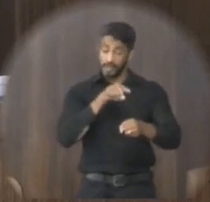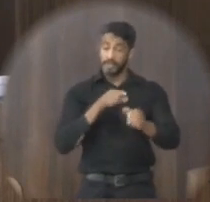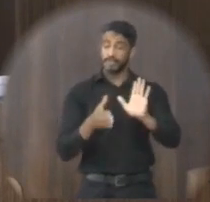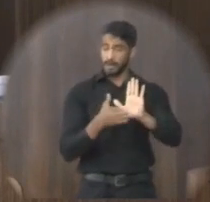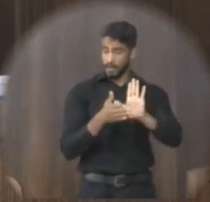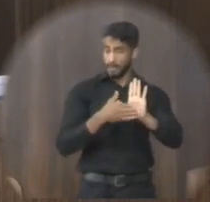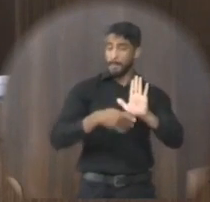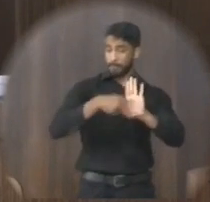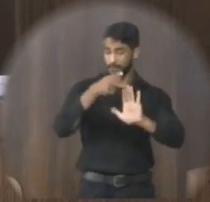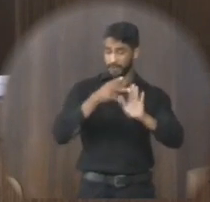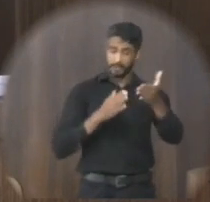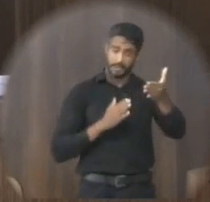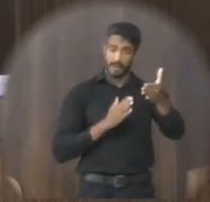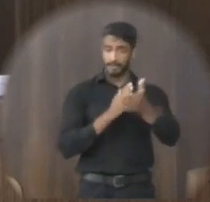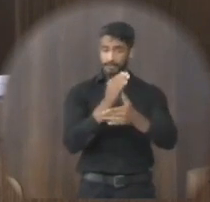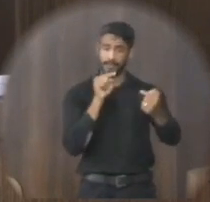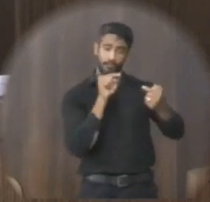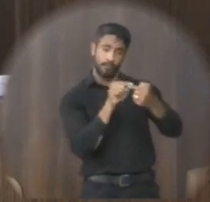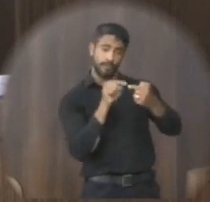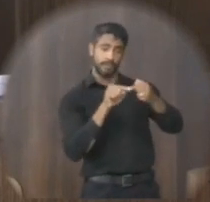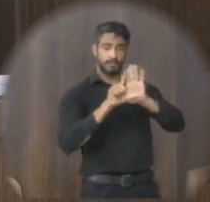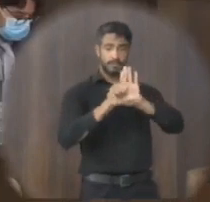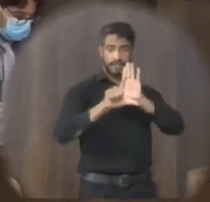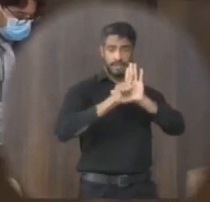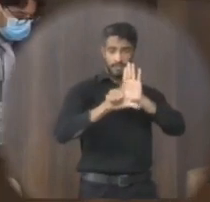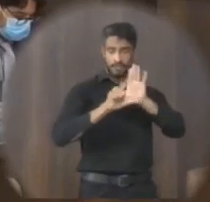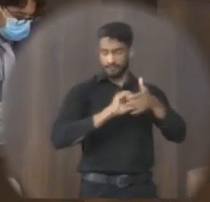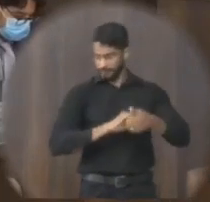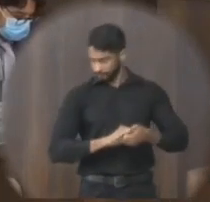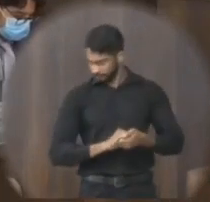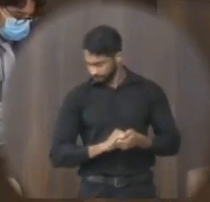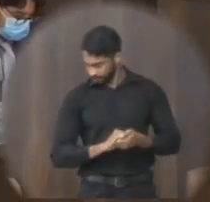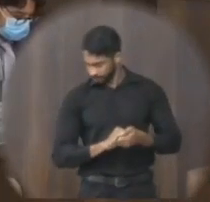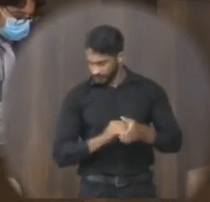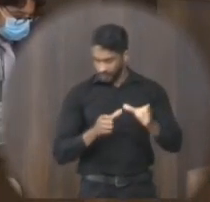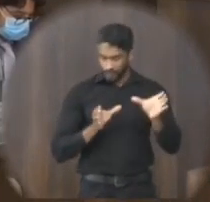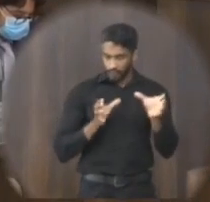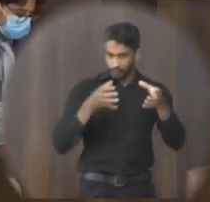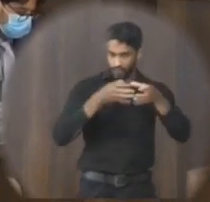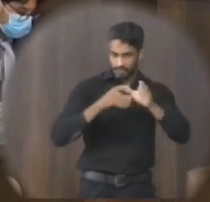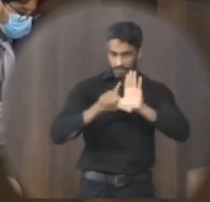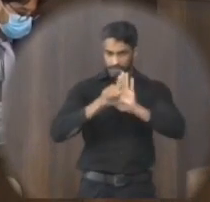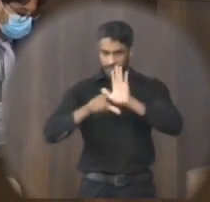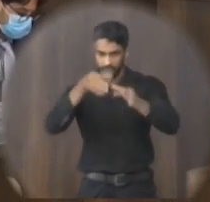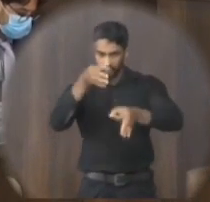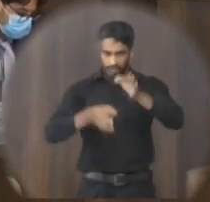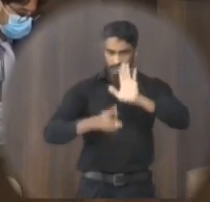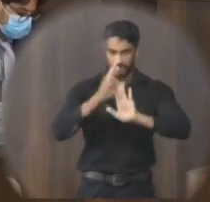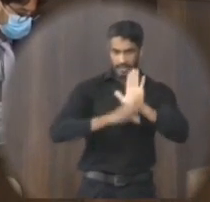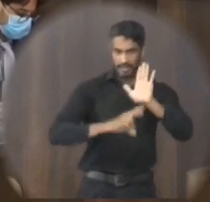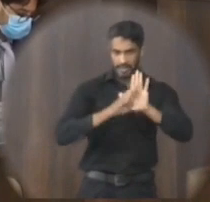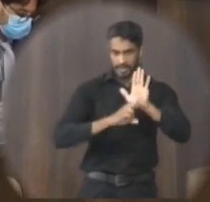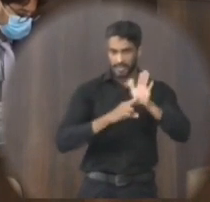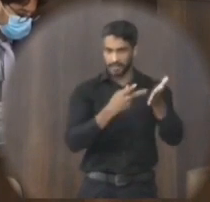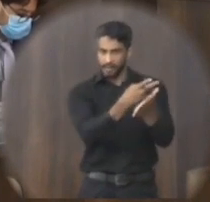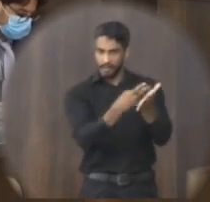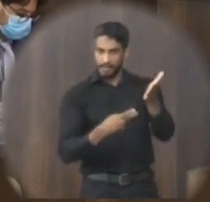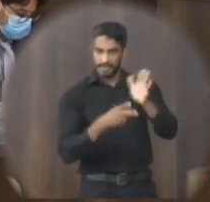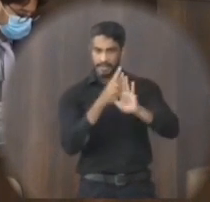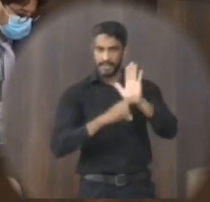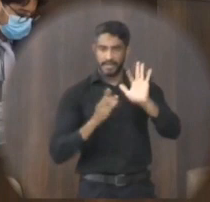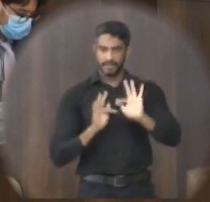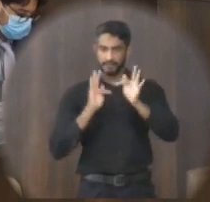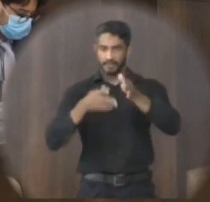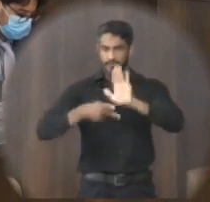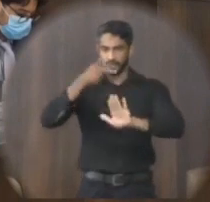ao projeto aprovado segundo a técnica legislativa. Comissão de legislação, justiça e redação apareceu da redação final